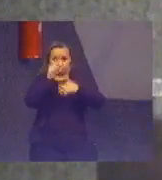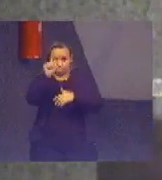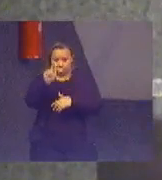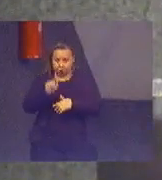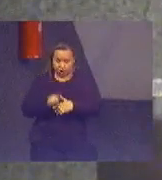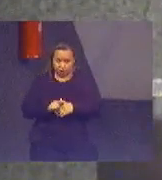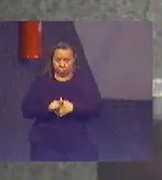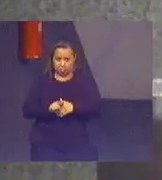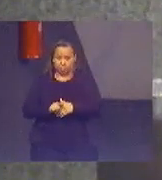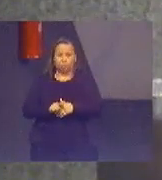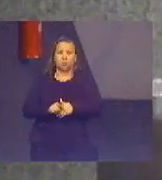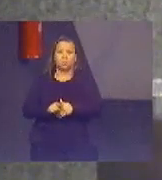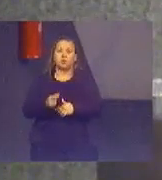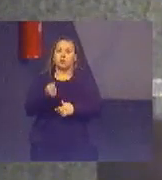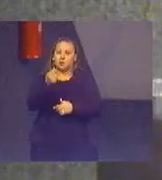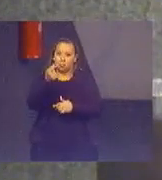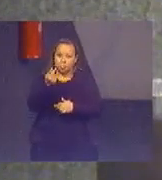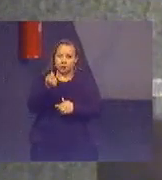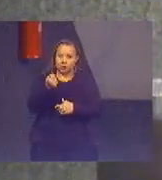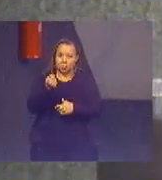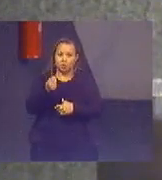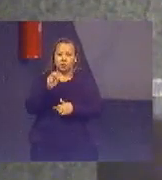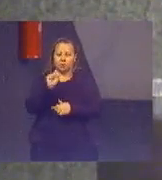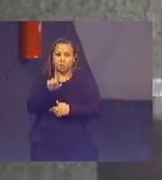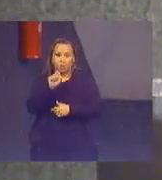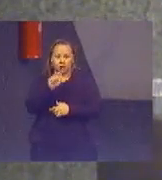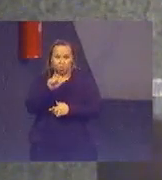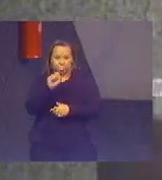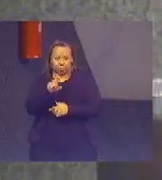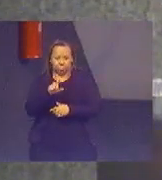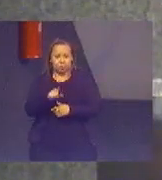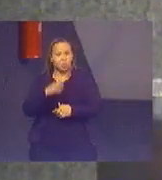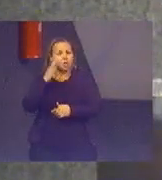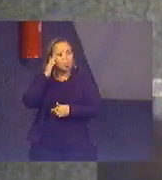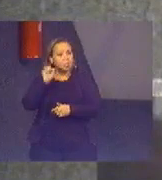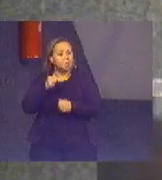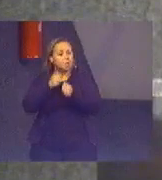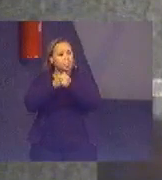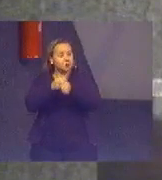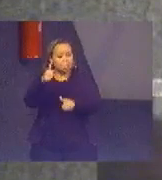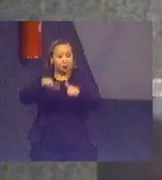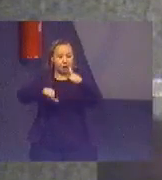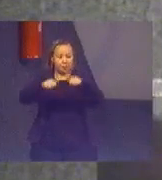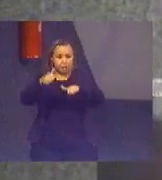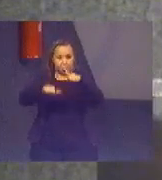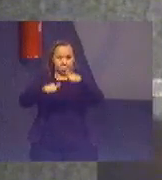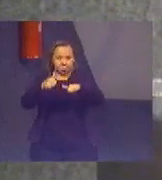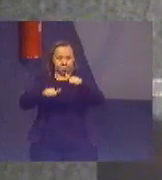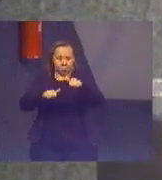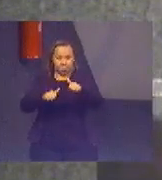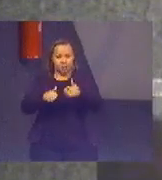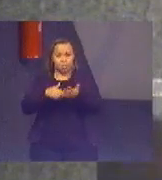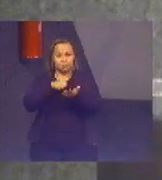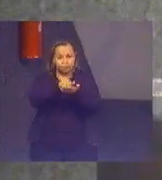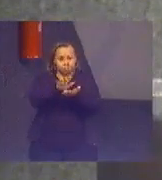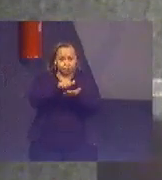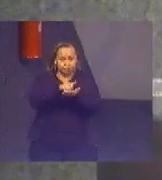tributárias a agrotóxicos. Definir mecanismos de acompanhamento e avaliação periódicos das desonerações.